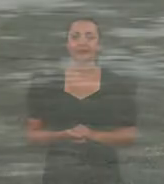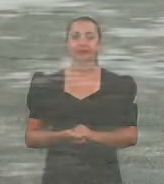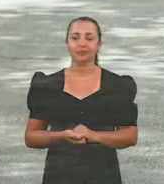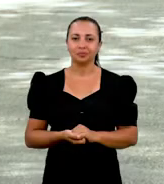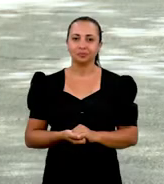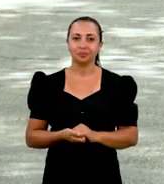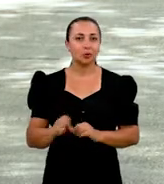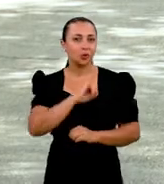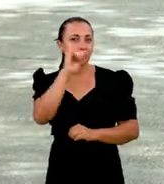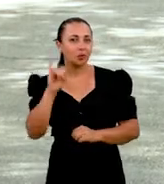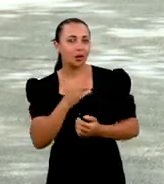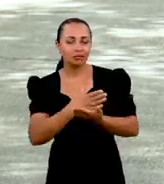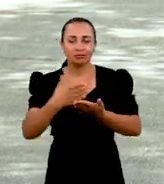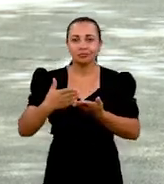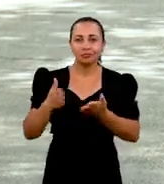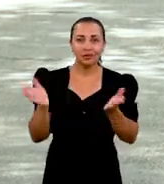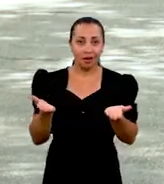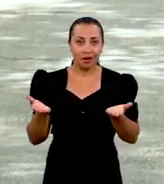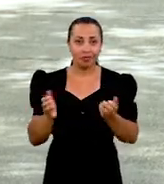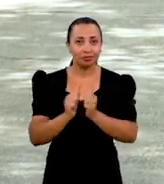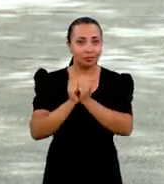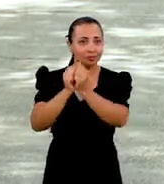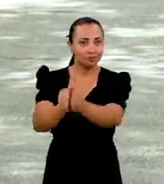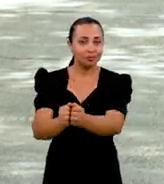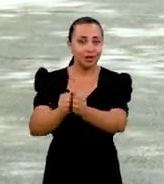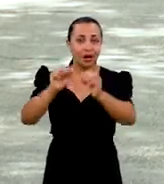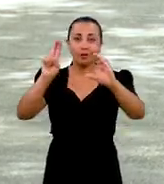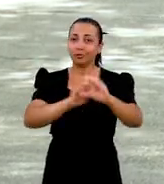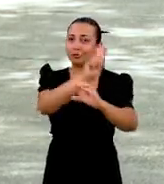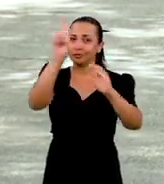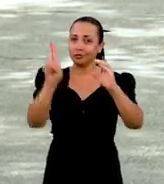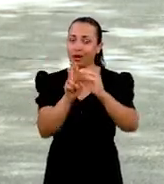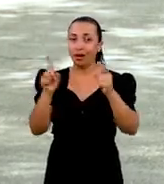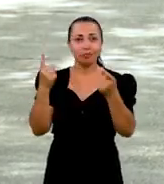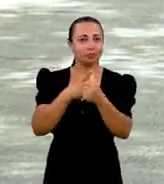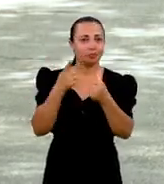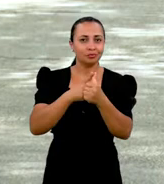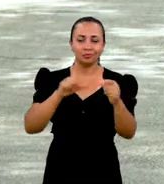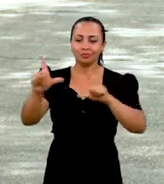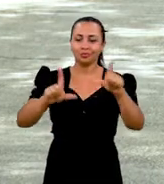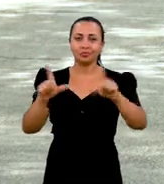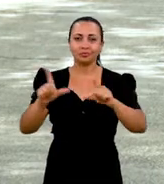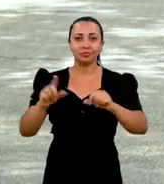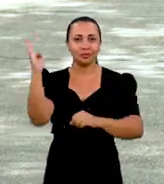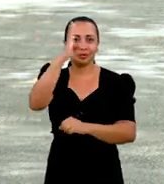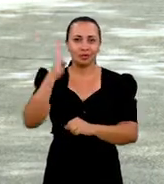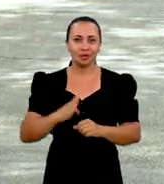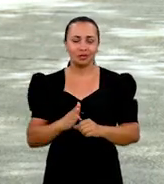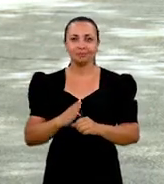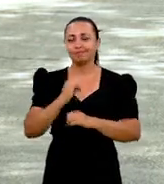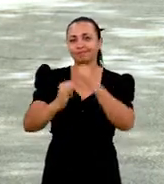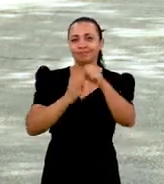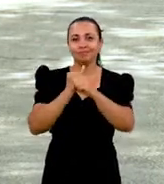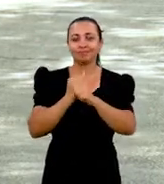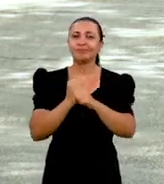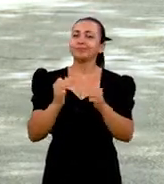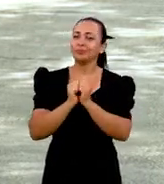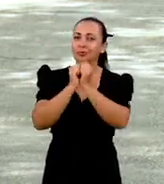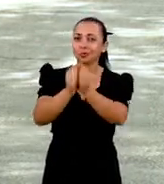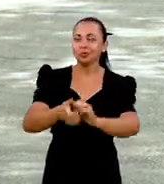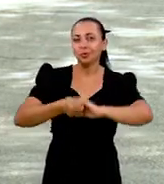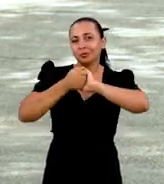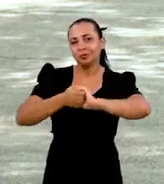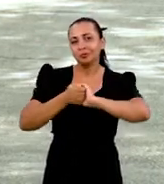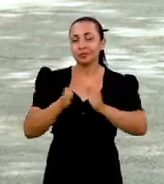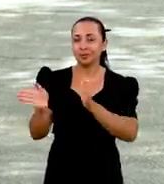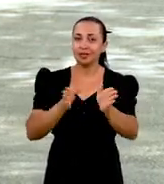Olá, a partir de agora você acompanha mais um Univer Ciência, o primeiro programa brasileiro de TV aberta e internet produzido por